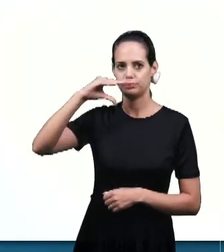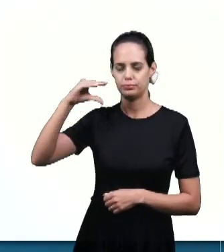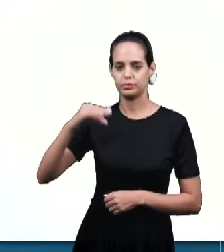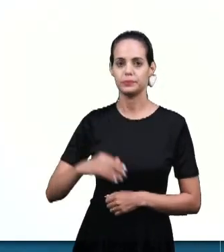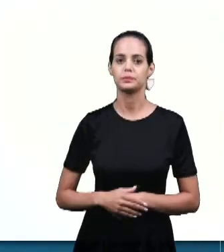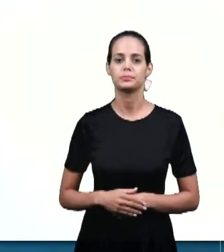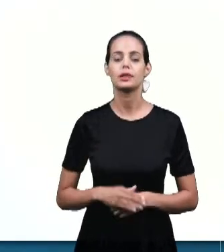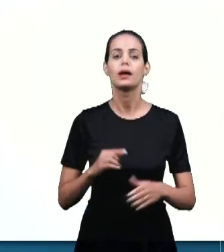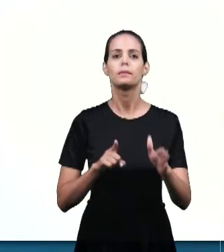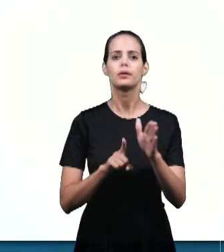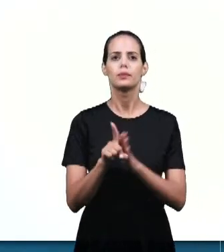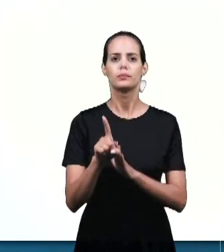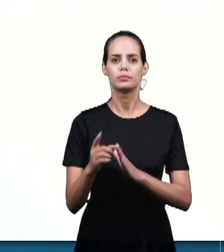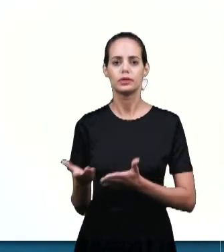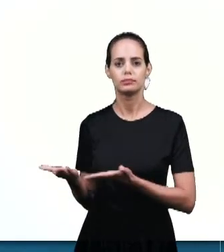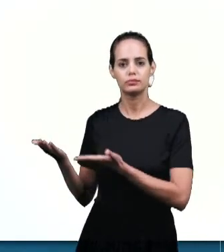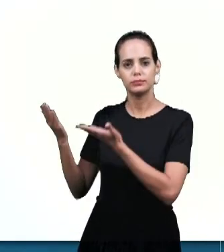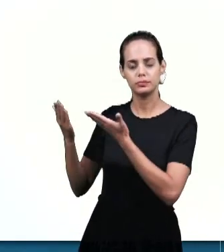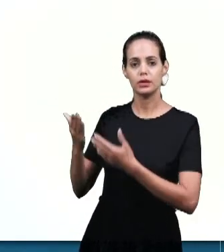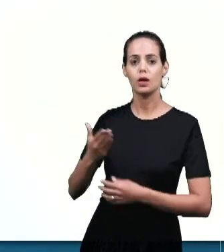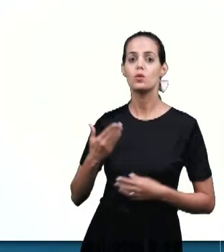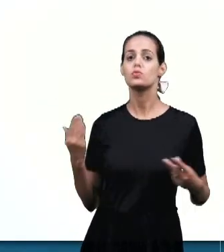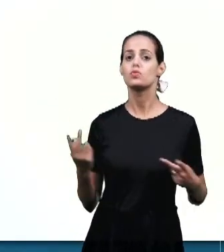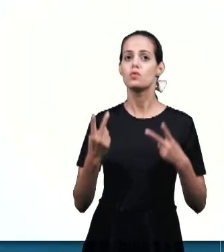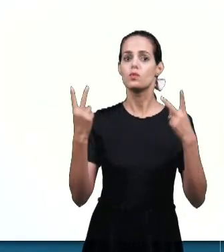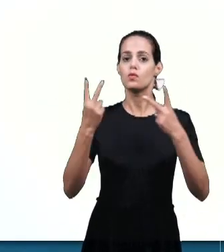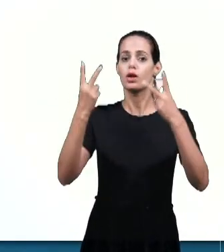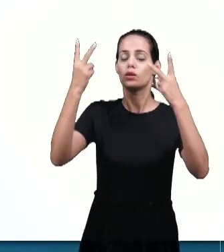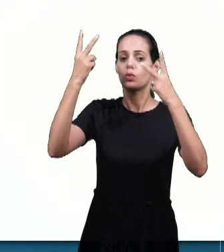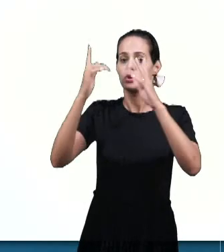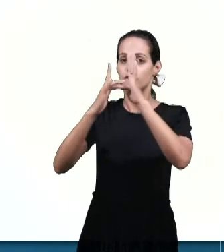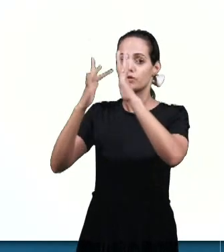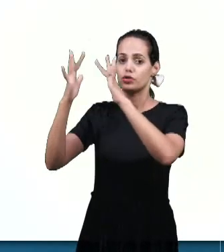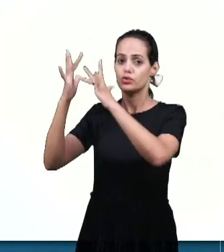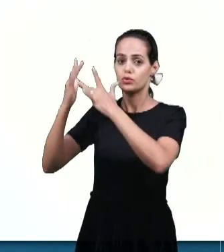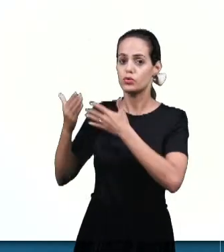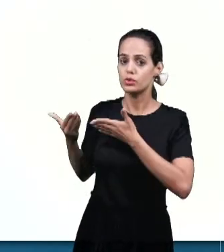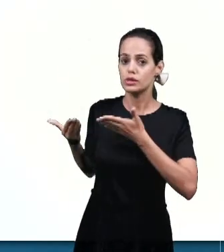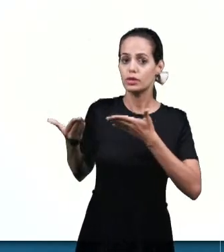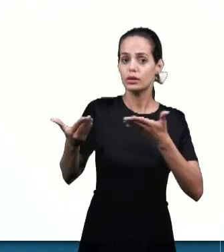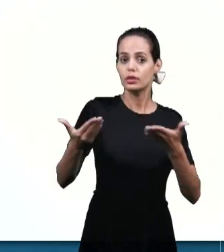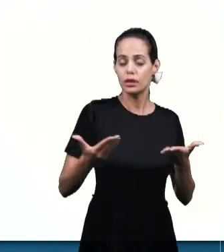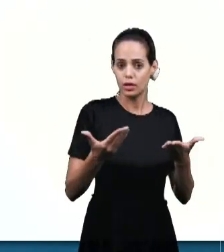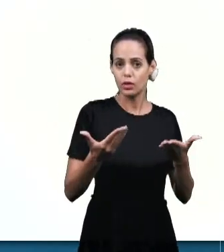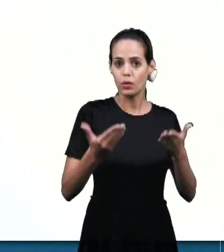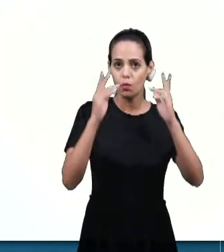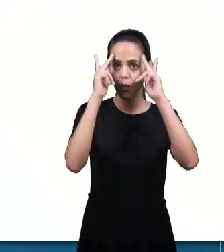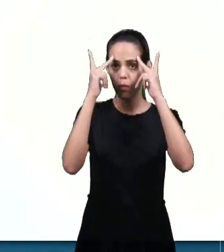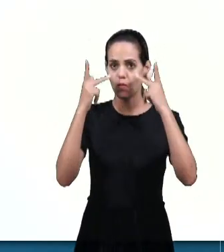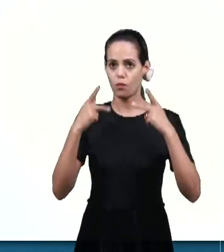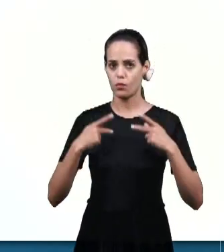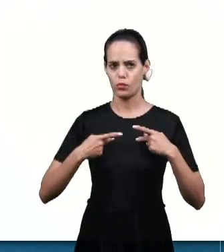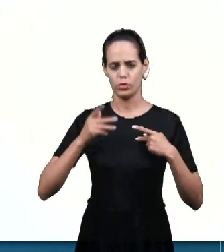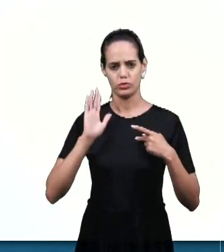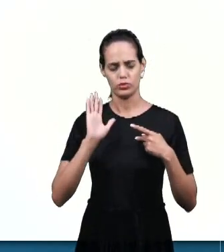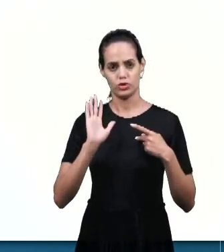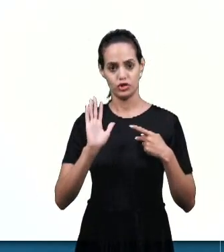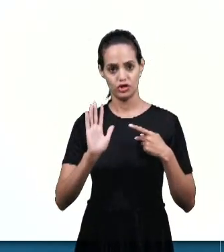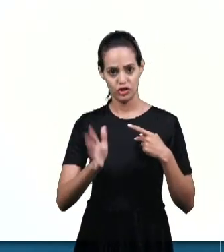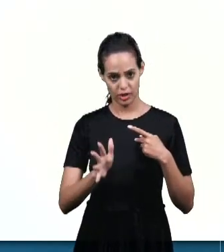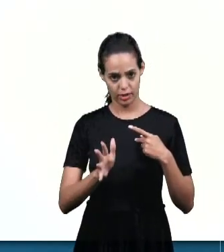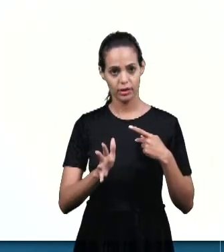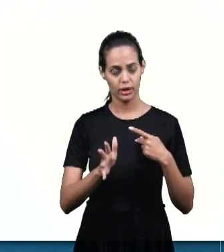Outorgados Pelo Senhor Jesus Ao homem Que já foram Encontrados Na resposta anterior